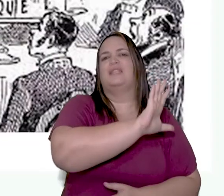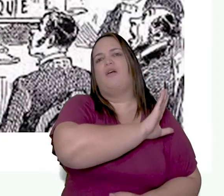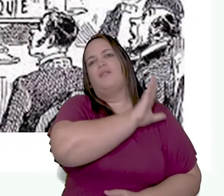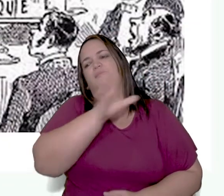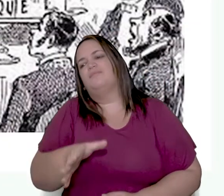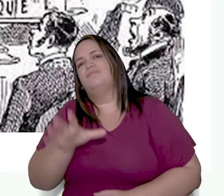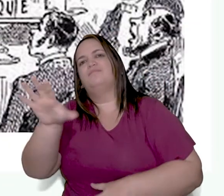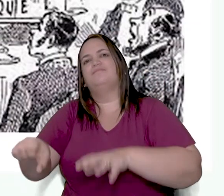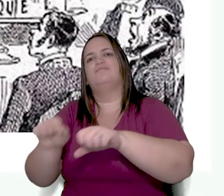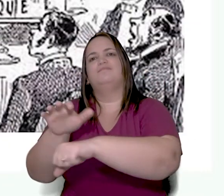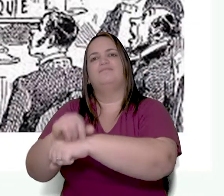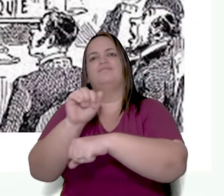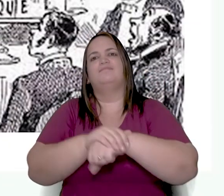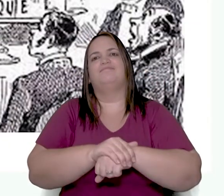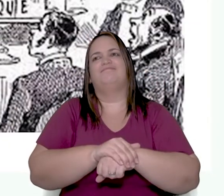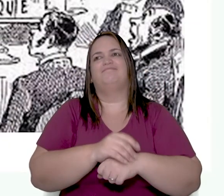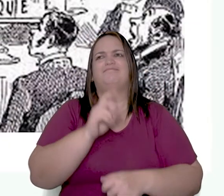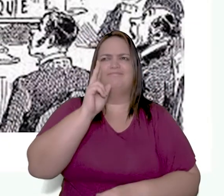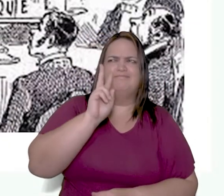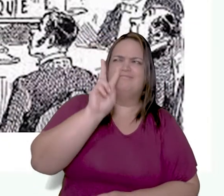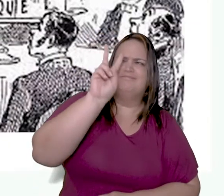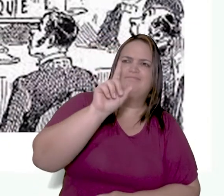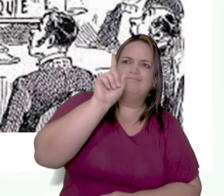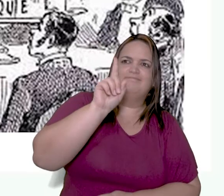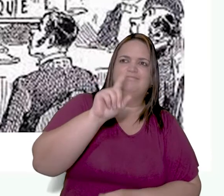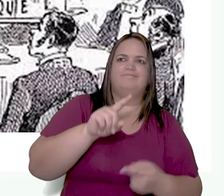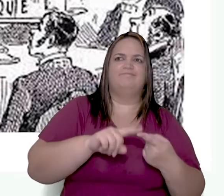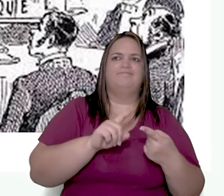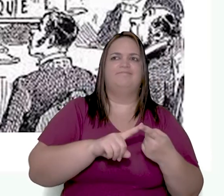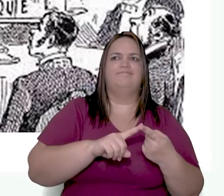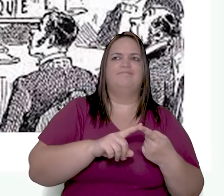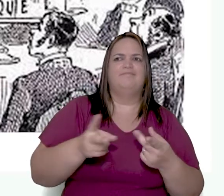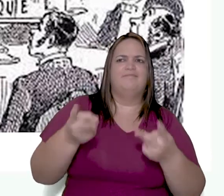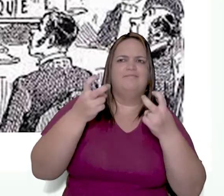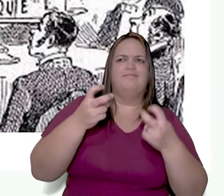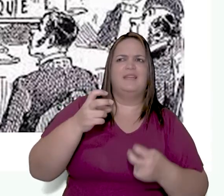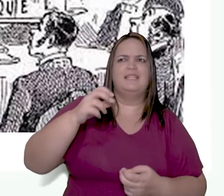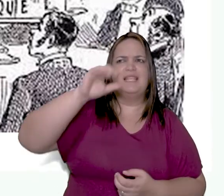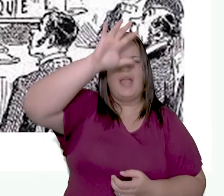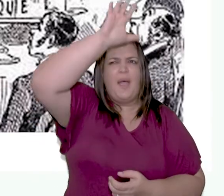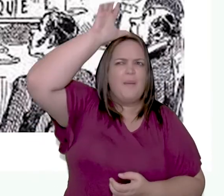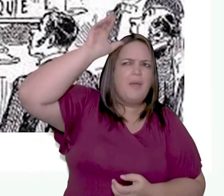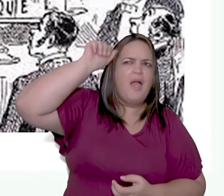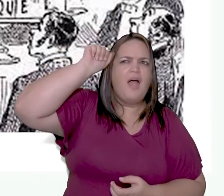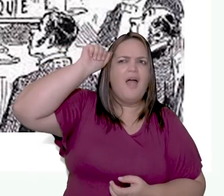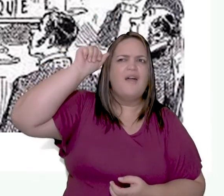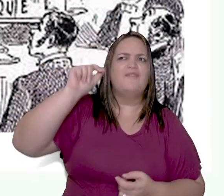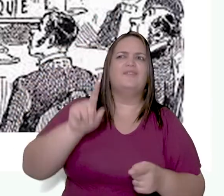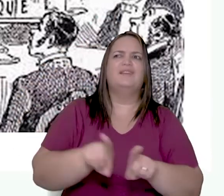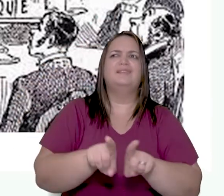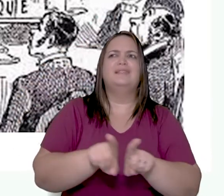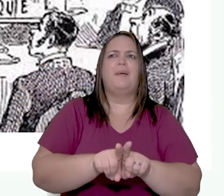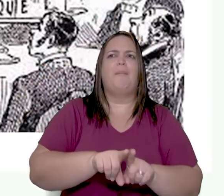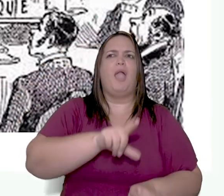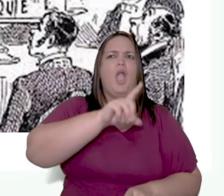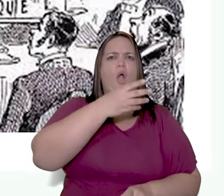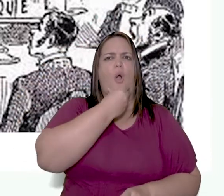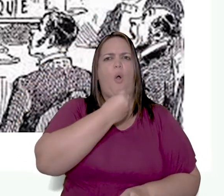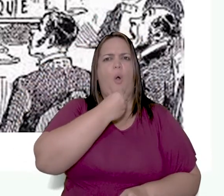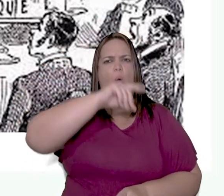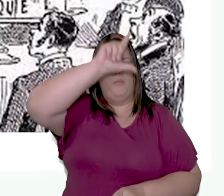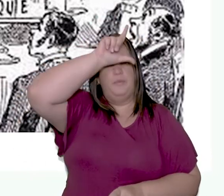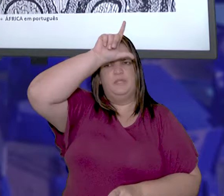potências europeias da época. Você observa aí na imagem que você tem a